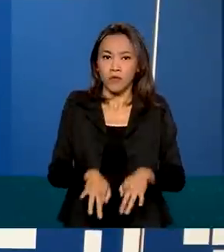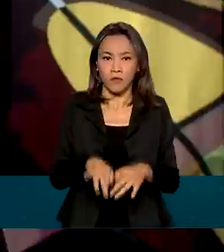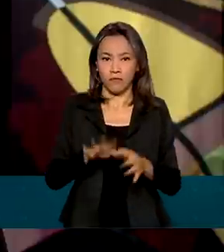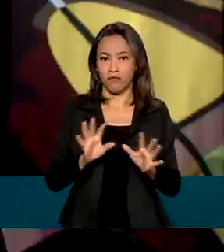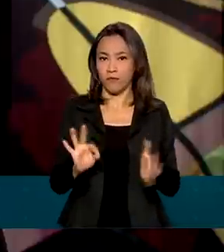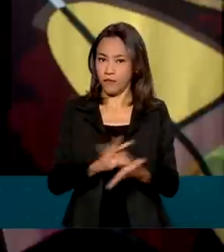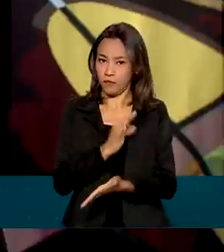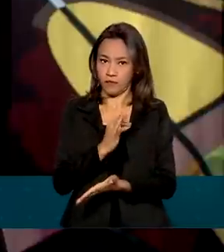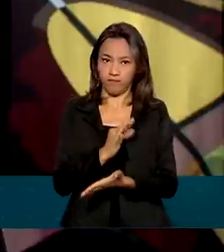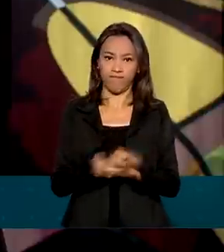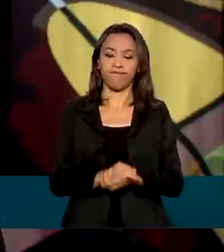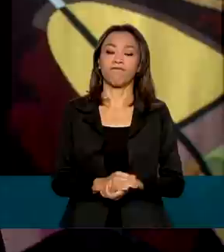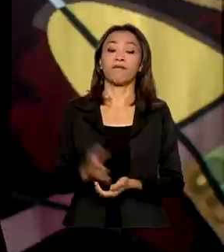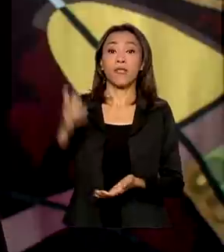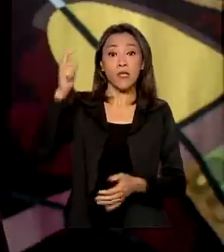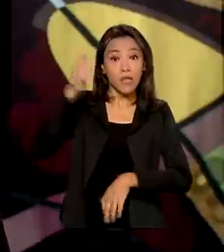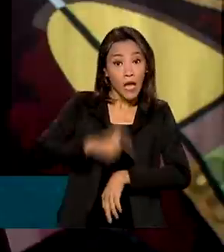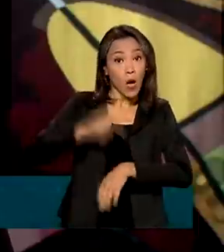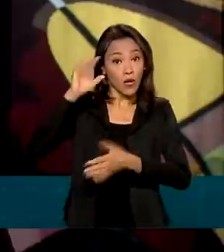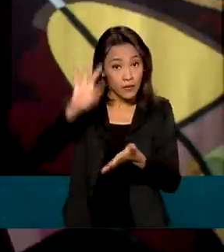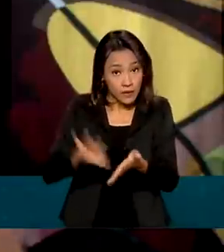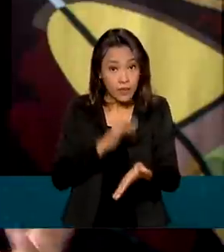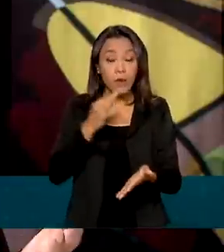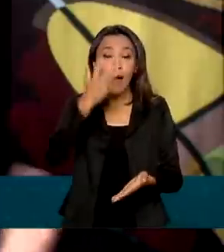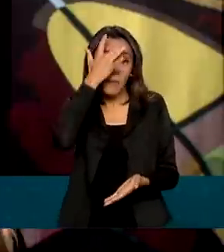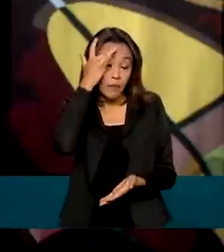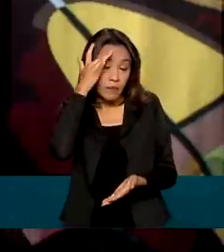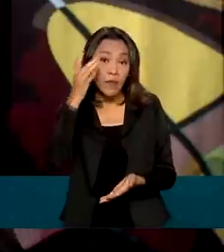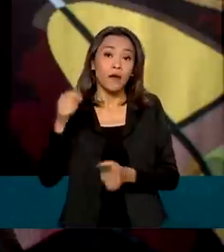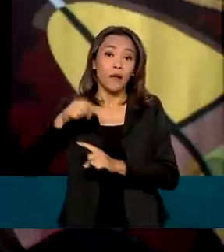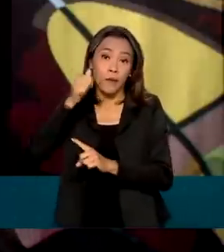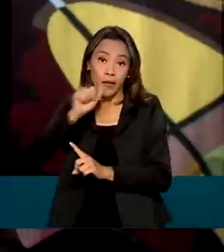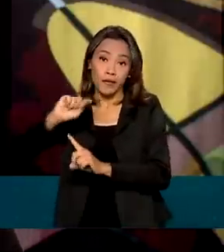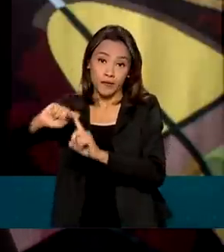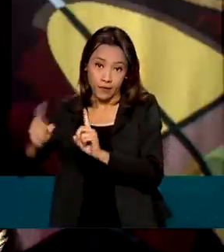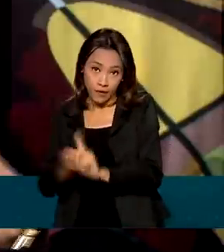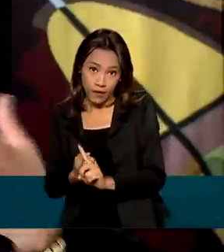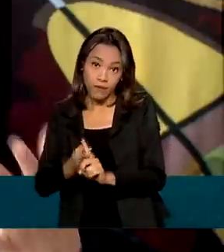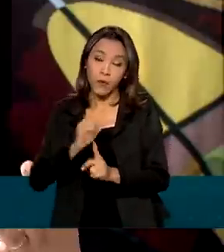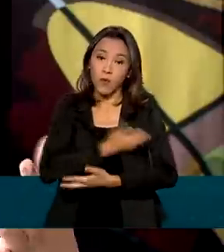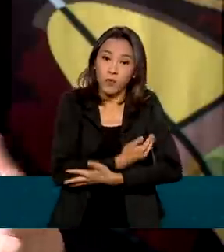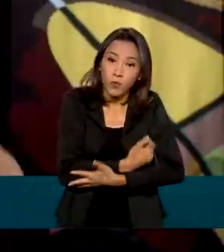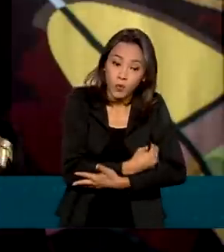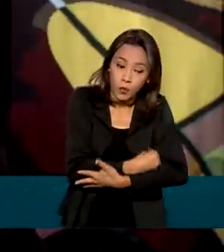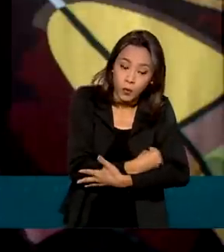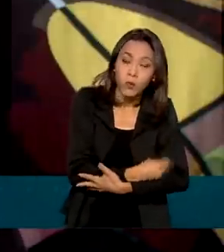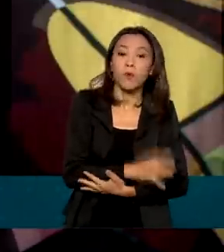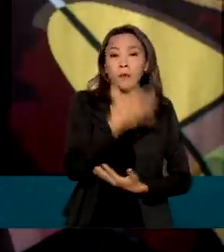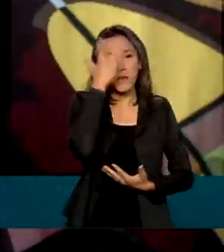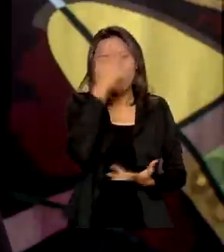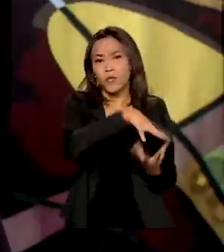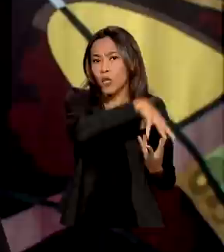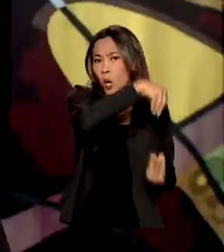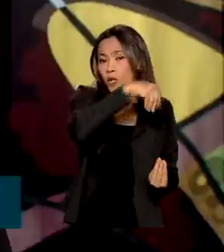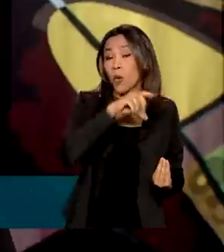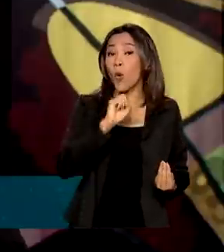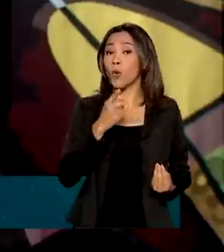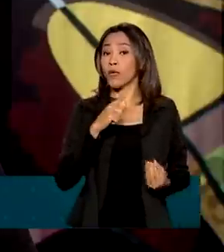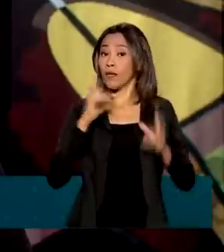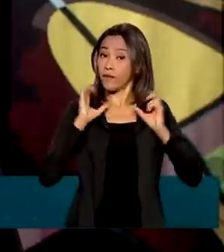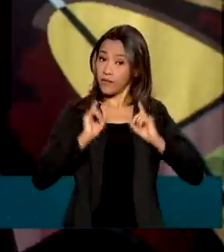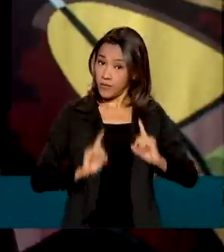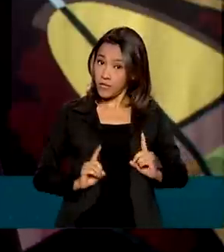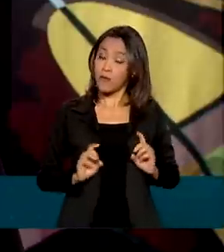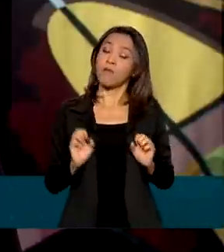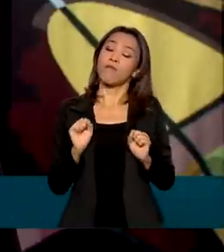processo. No momento da inscrição, candidatas gestantes ou que amamentam pessoas idosas ou com algum tipo de deficiência